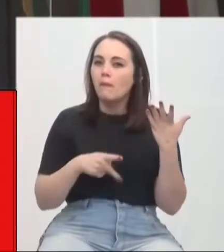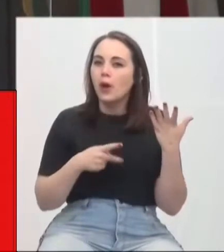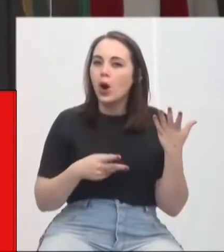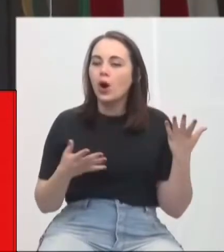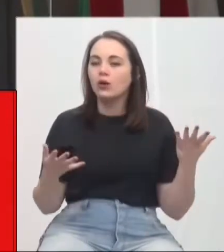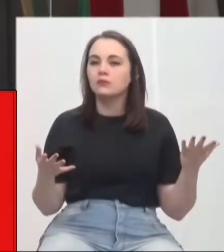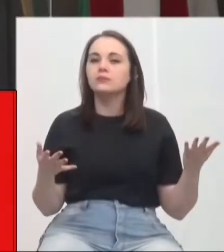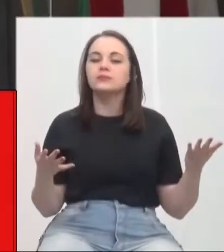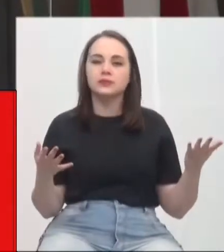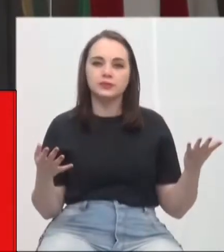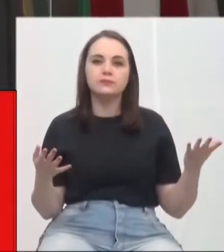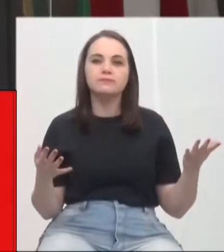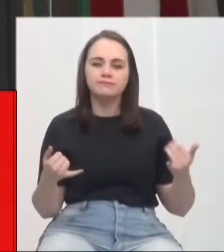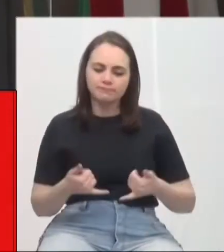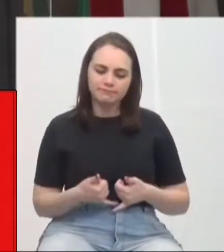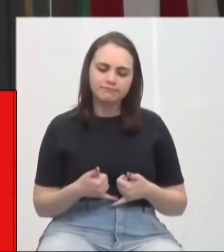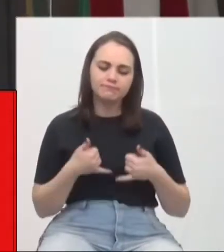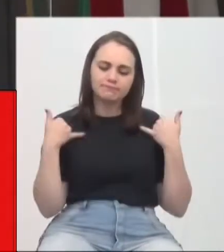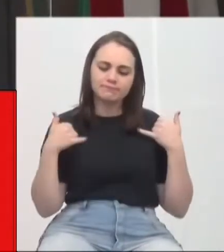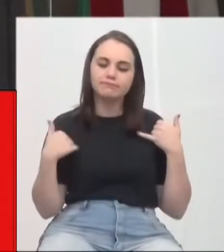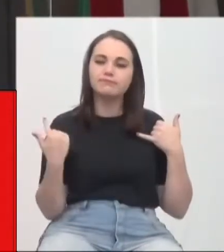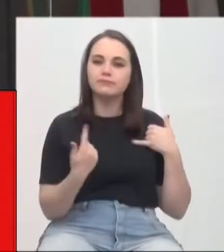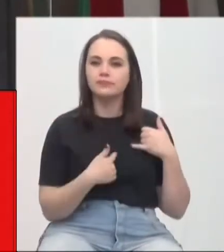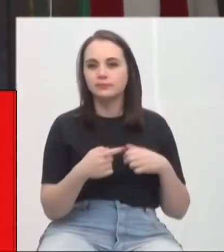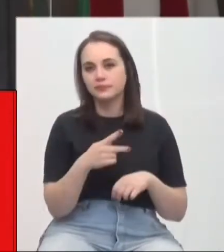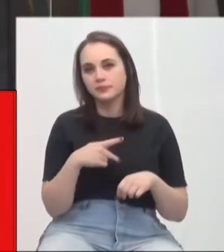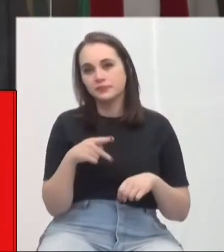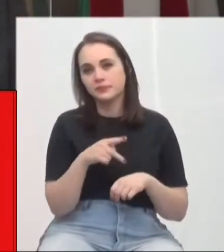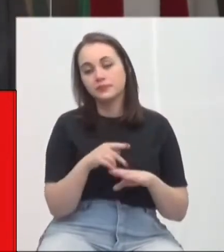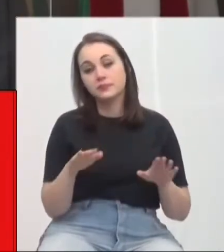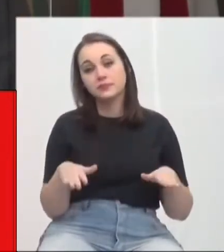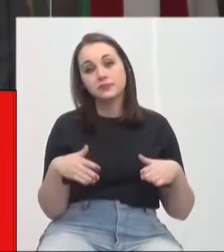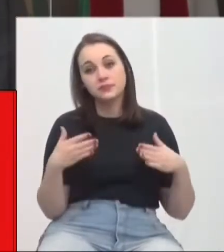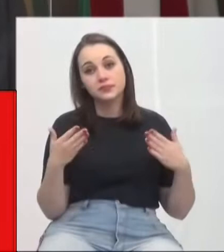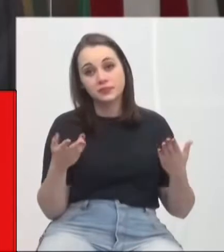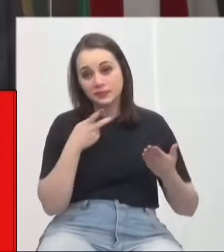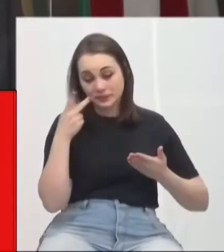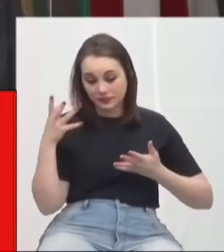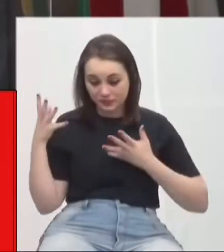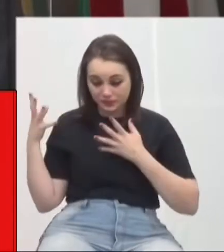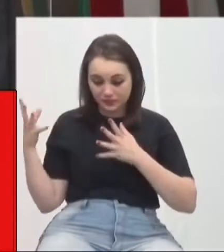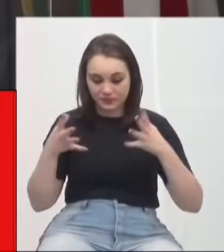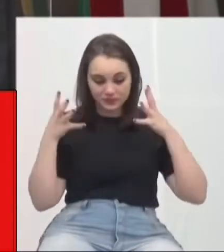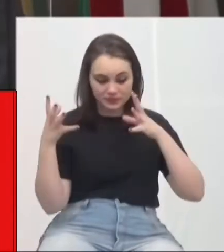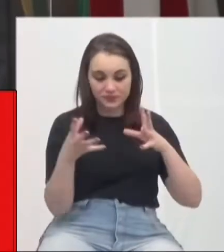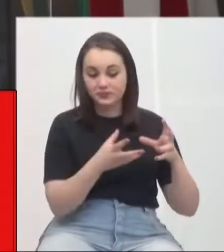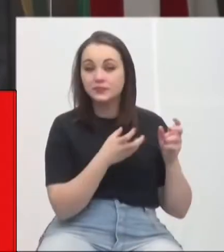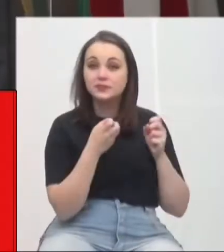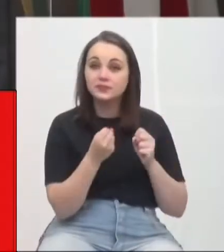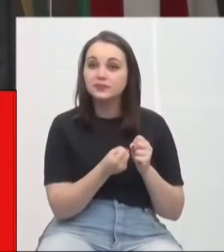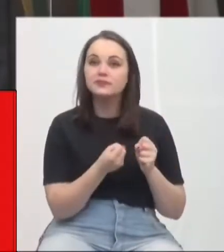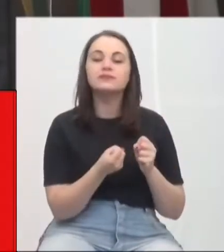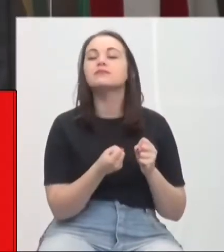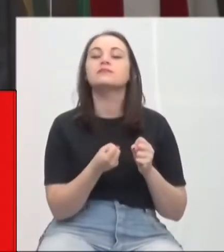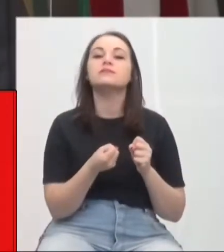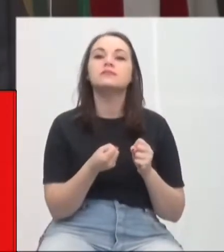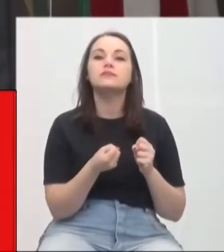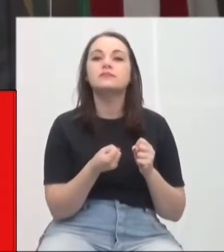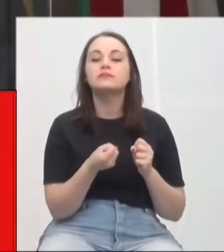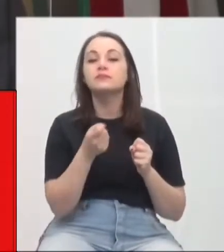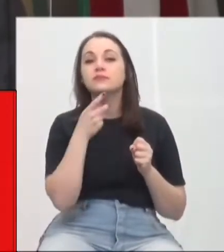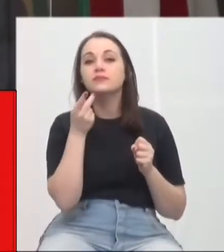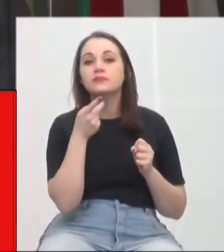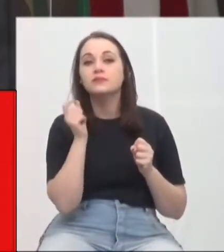de orgulho da nossa nação. Então, cito isso, senhor presidente, para